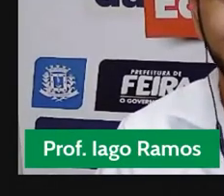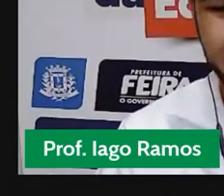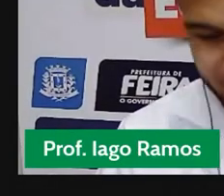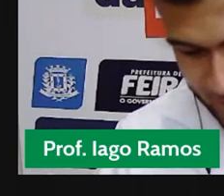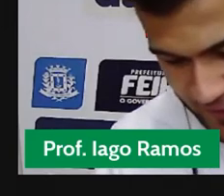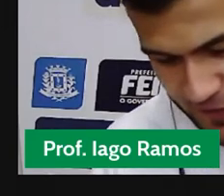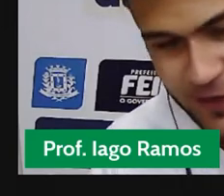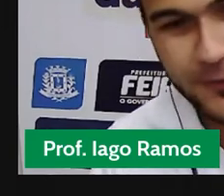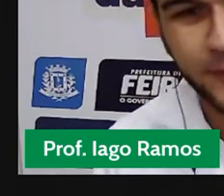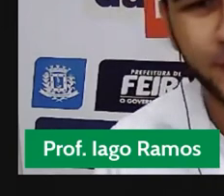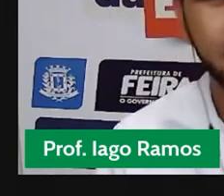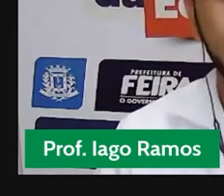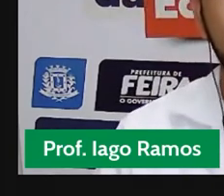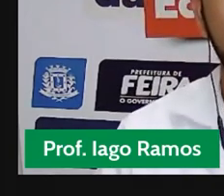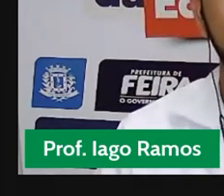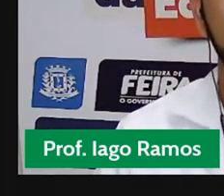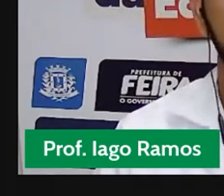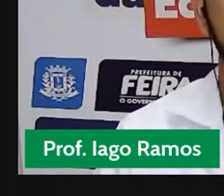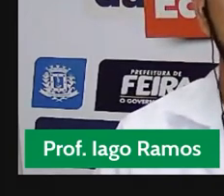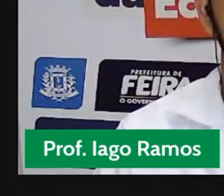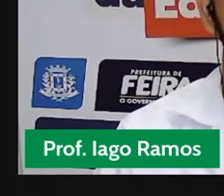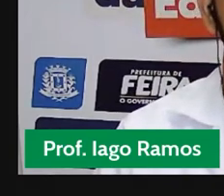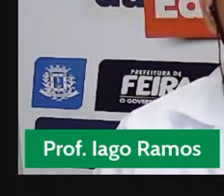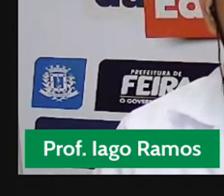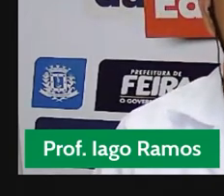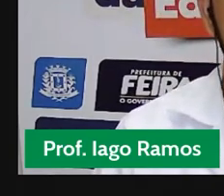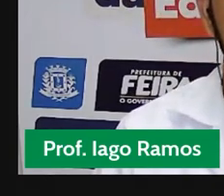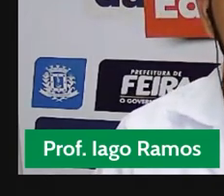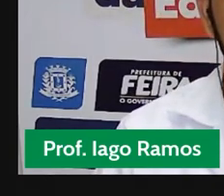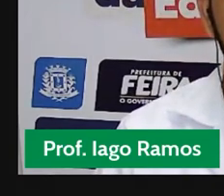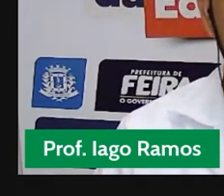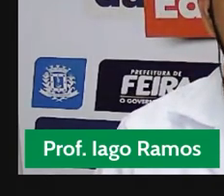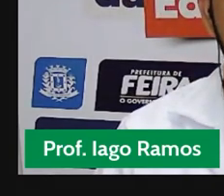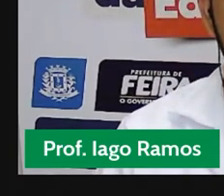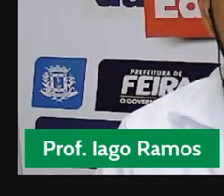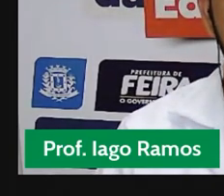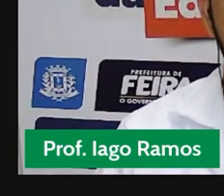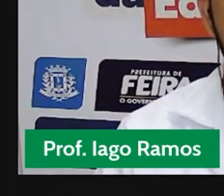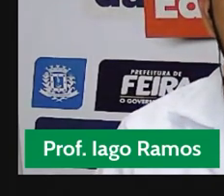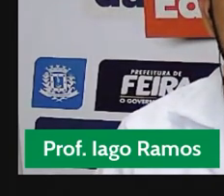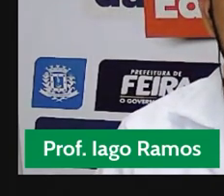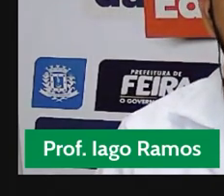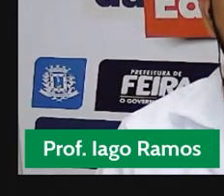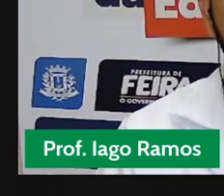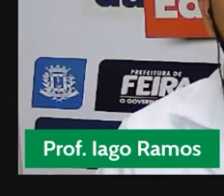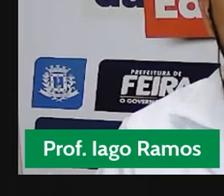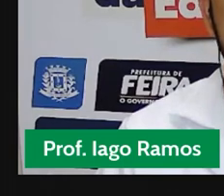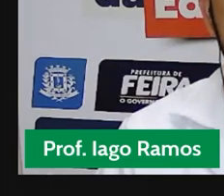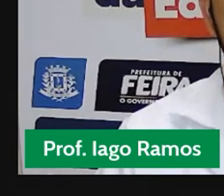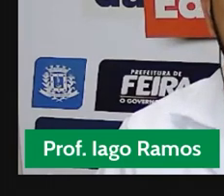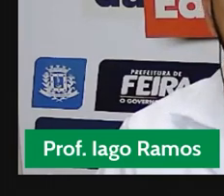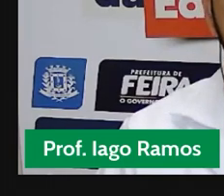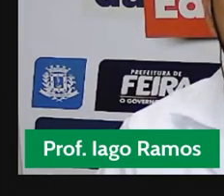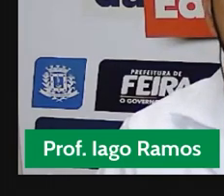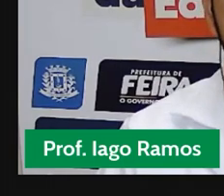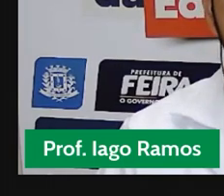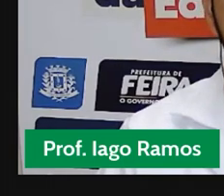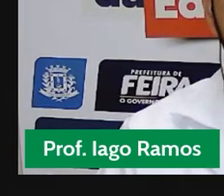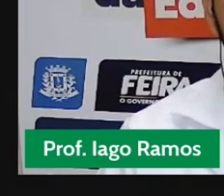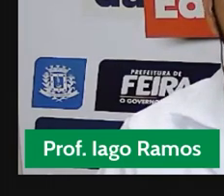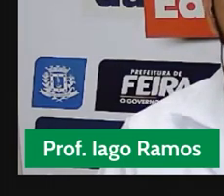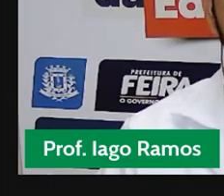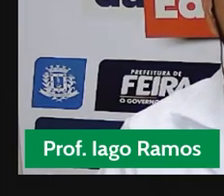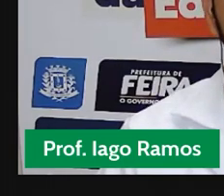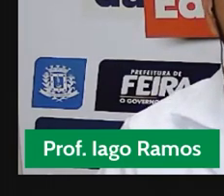E agora eu vou abrir pra você, ó, vou fazer a mágica pra aparecer o quiz, que eu quero que você